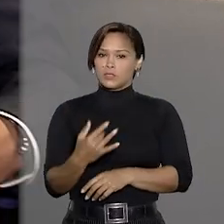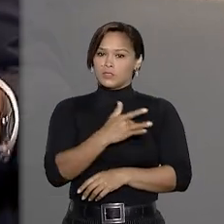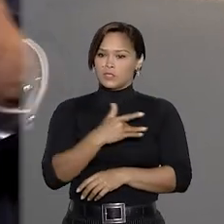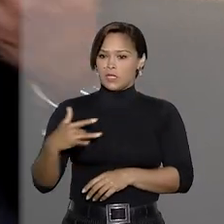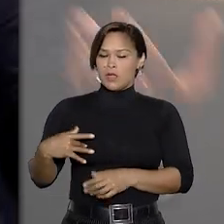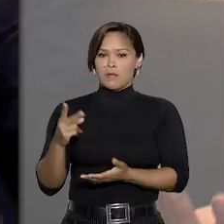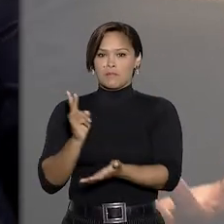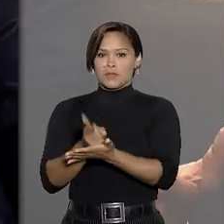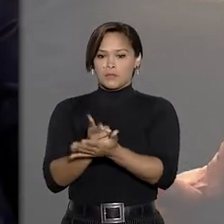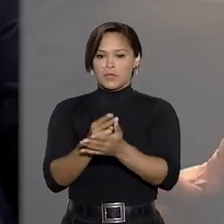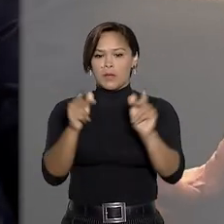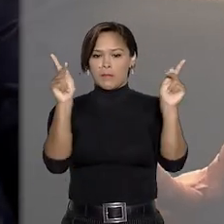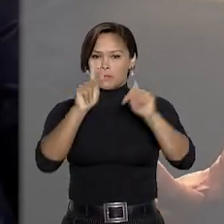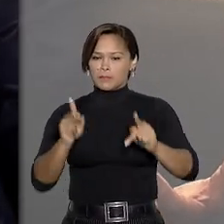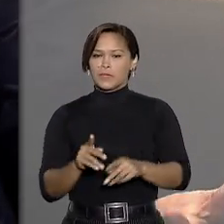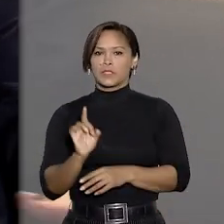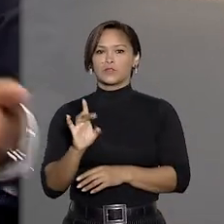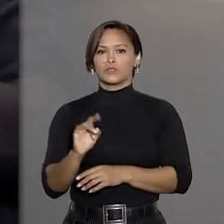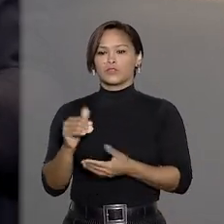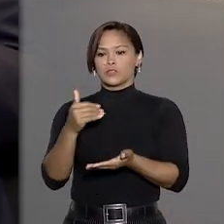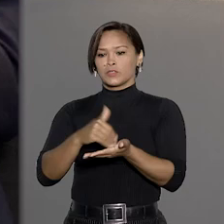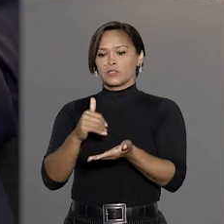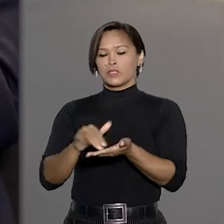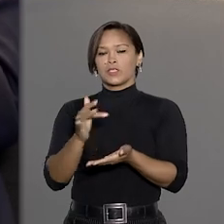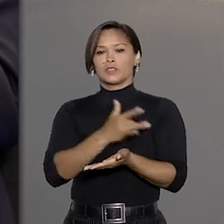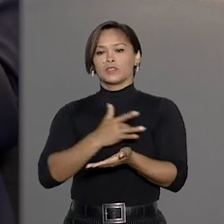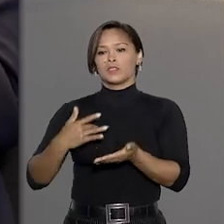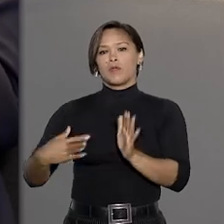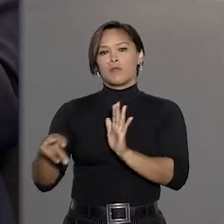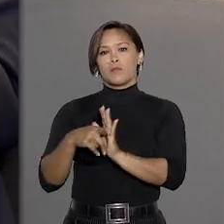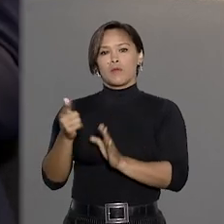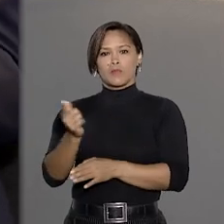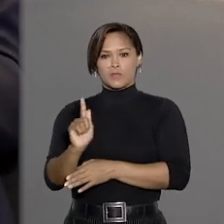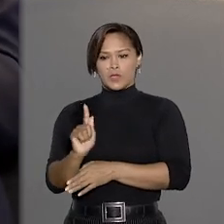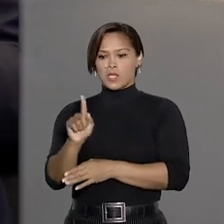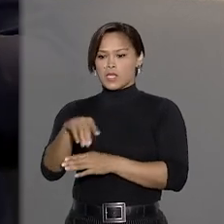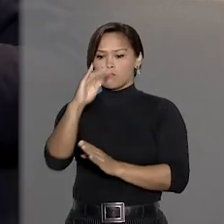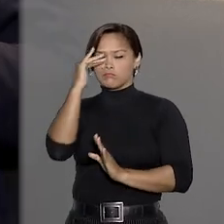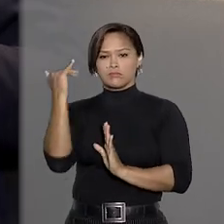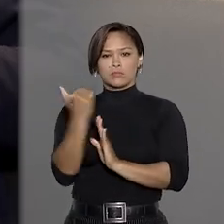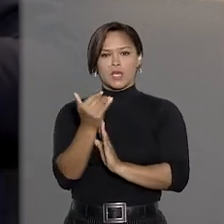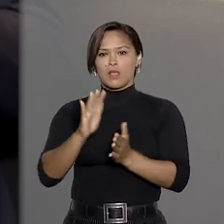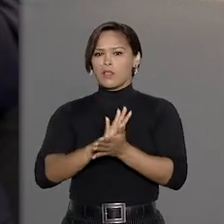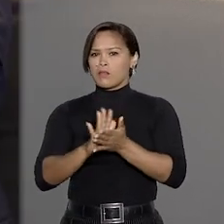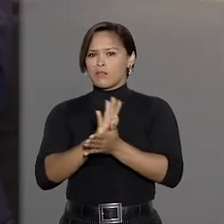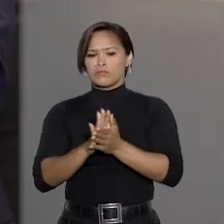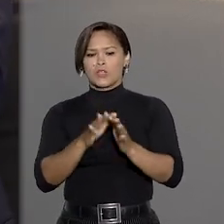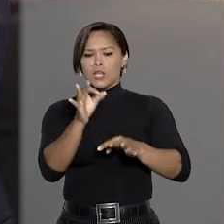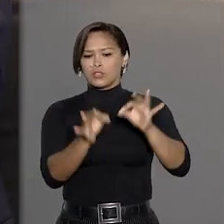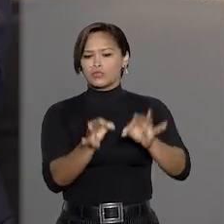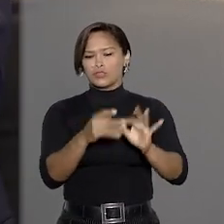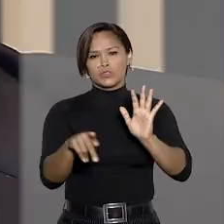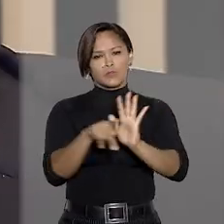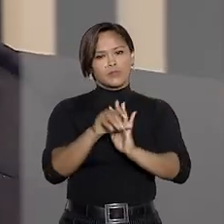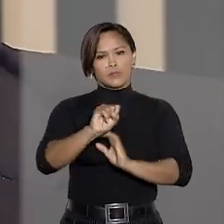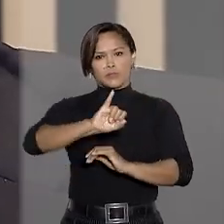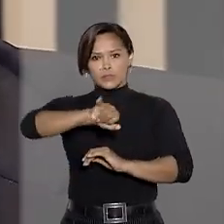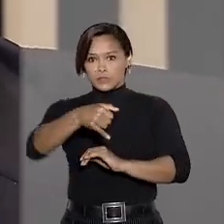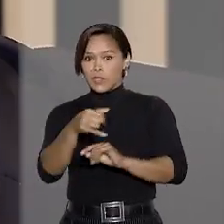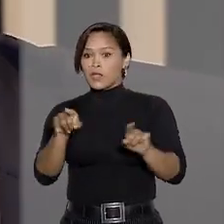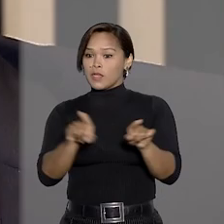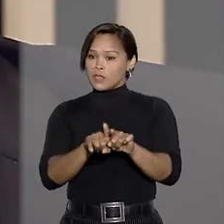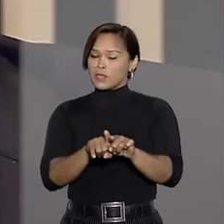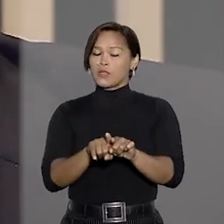permanecendo no polo passivo apenas o secretário de Saúde de Goiás, autoridade que não está sujeita à jurisdição do STJ,